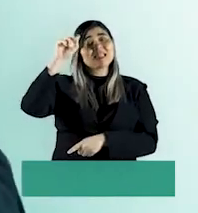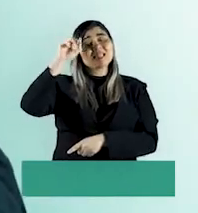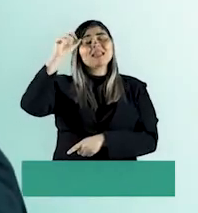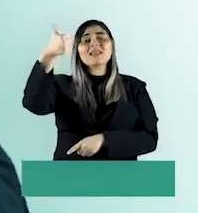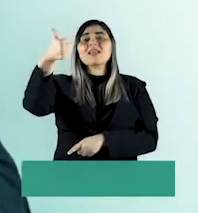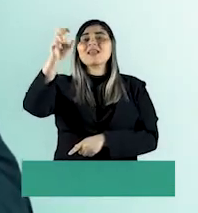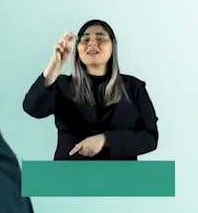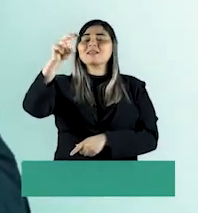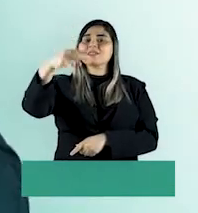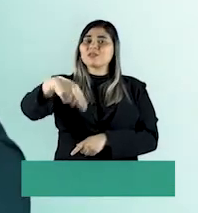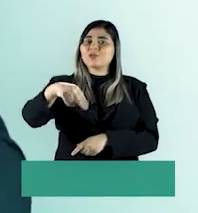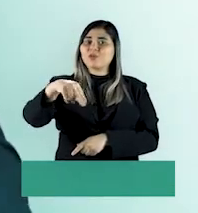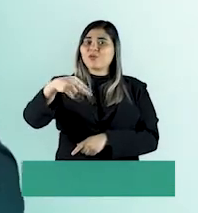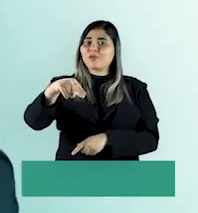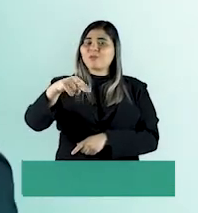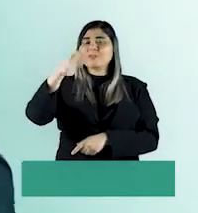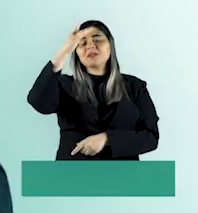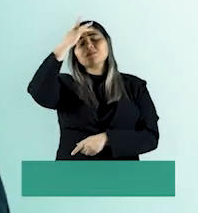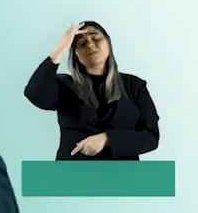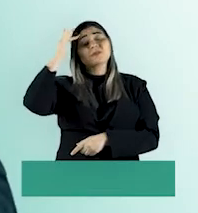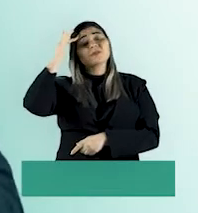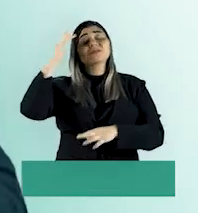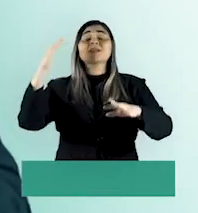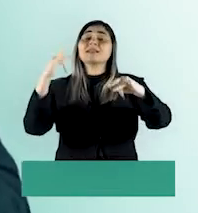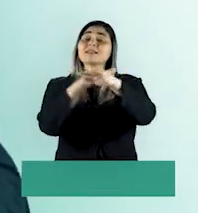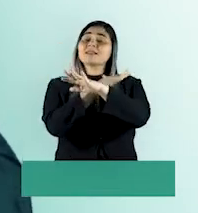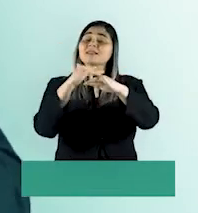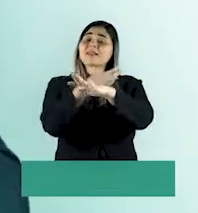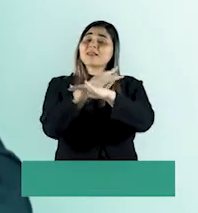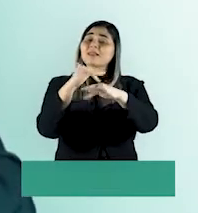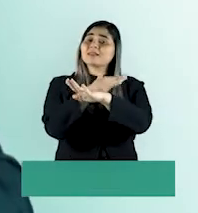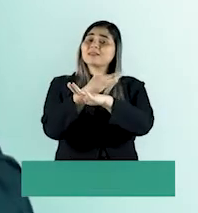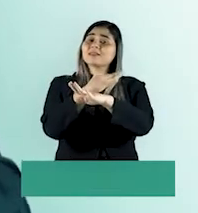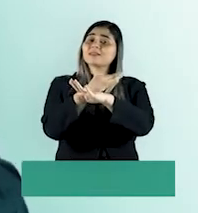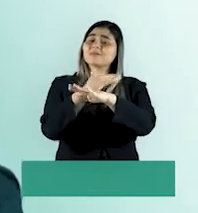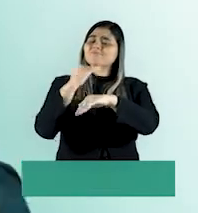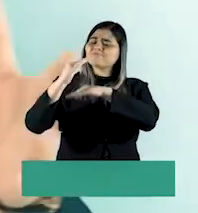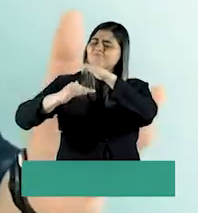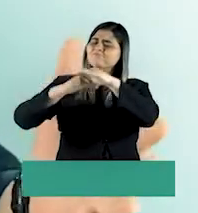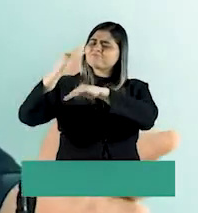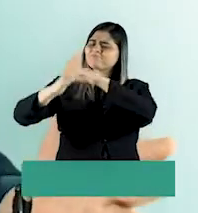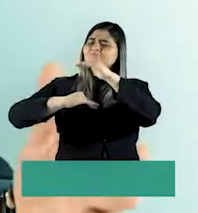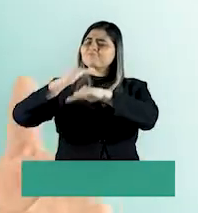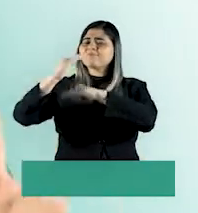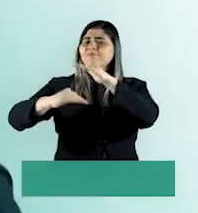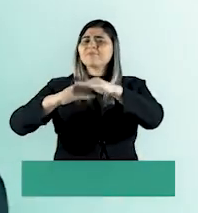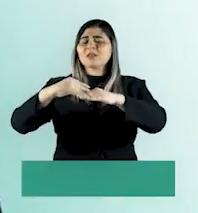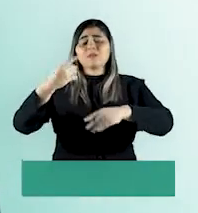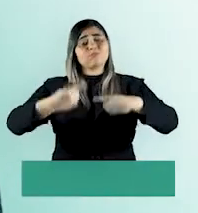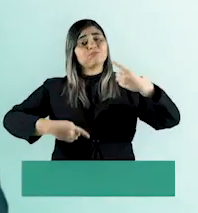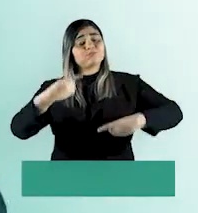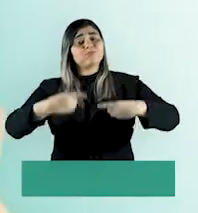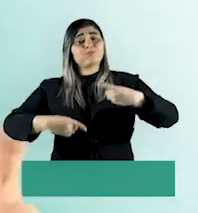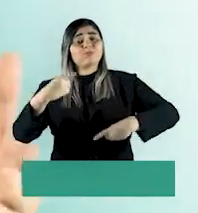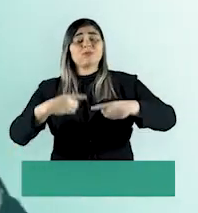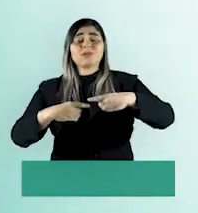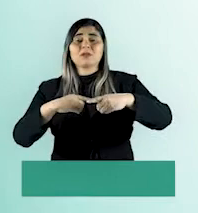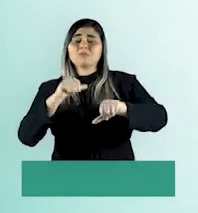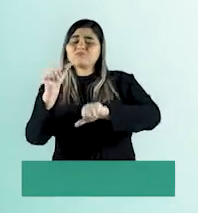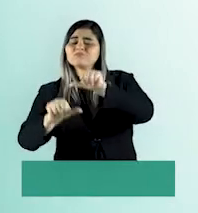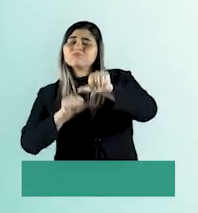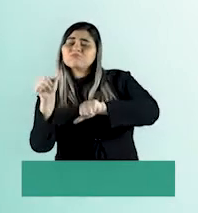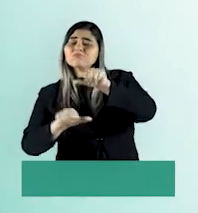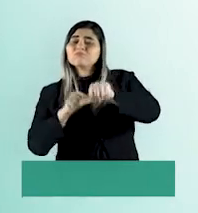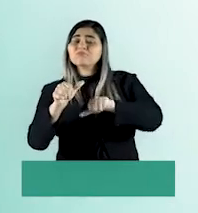15 de novembro, e que a população de Poço Dantas seja grande e beneficiada com as políticas públicas transformadoras